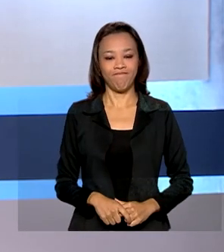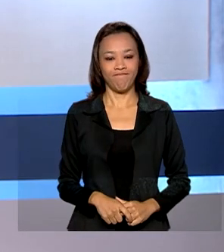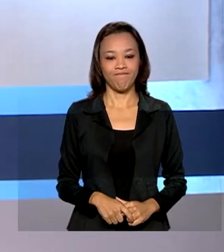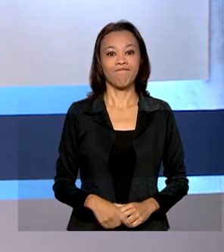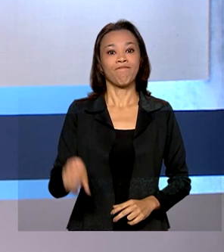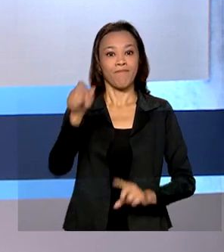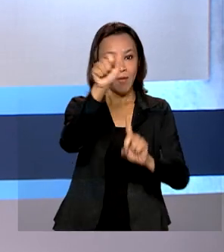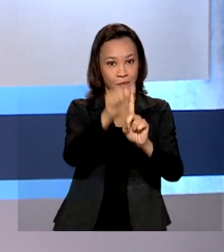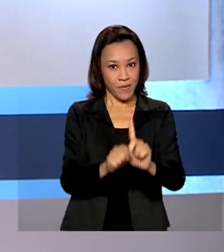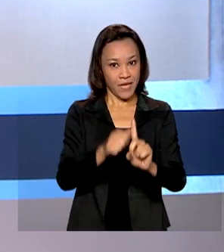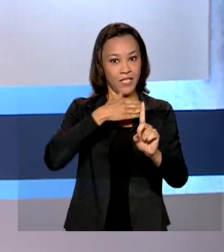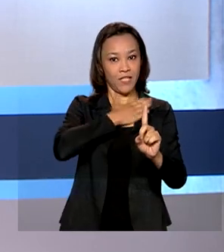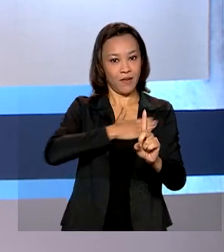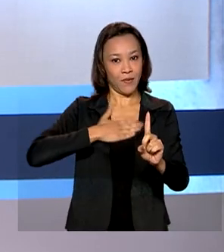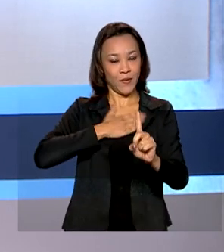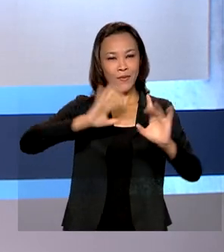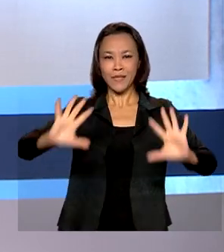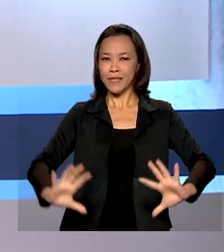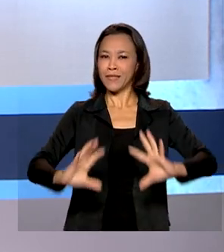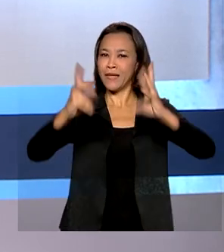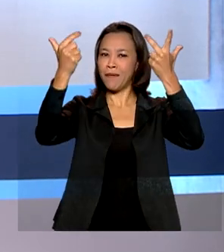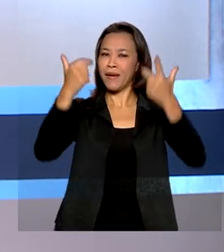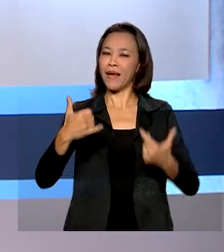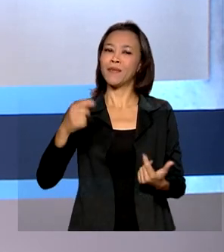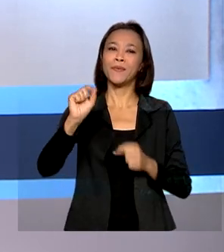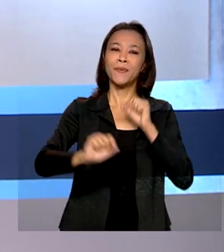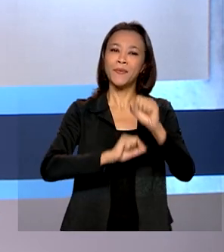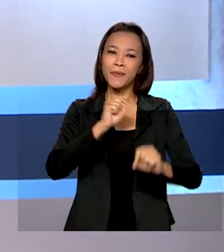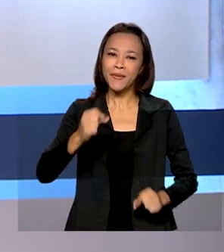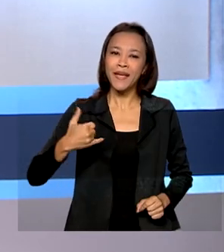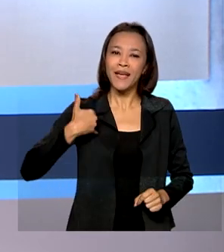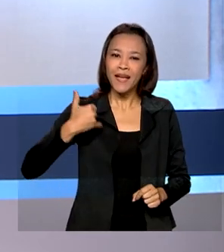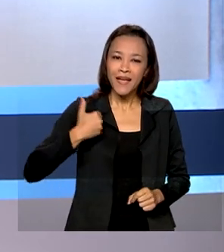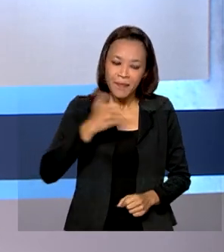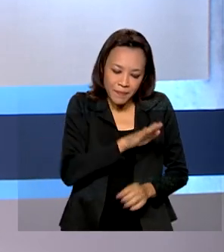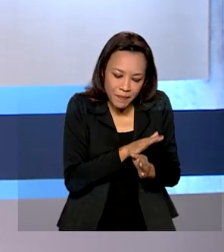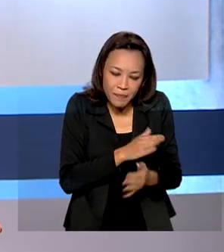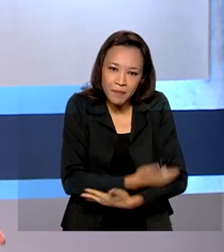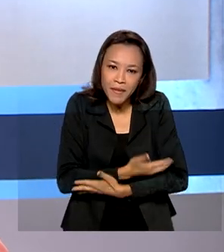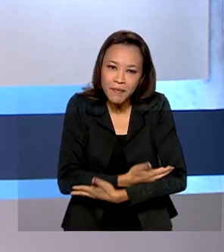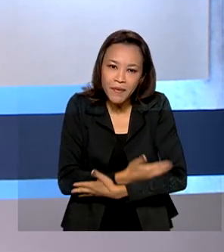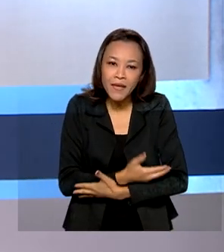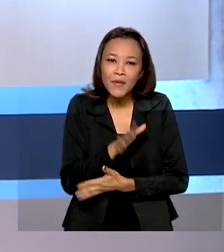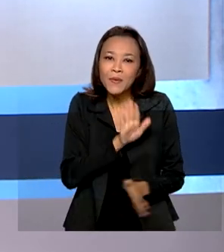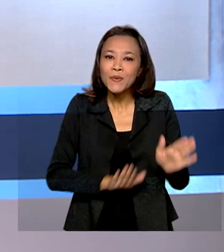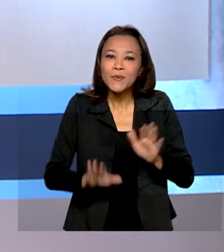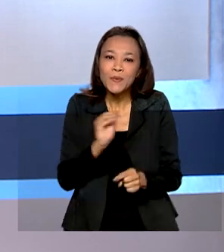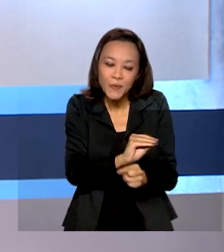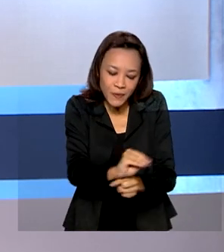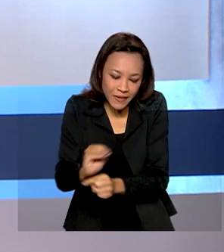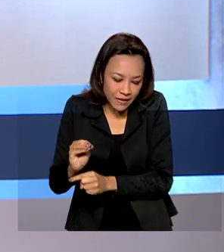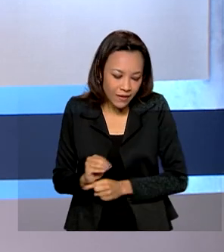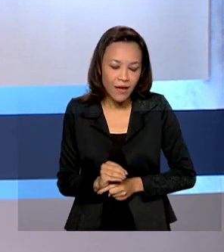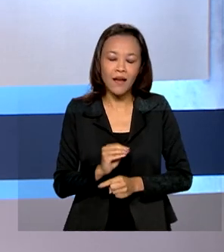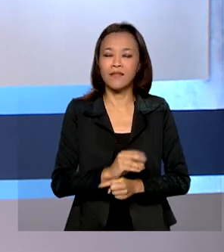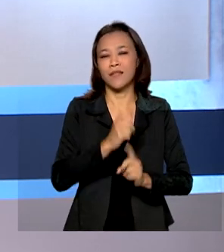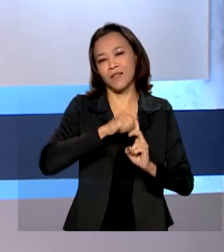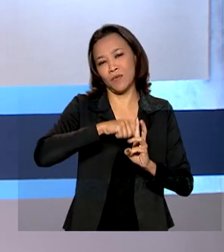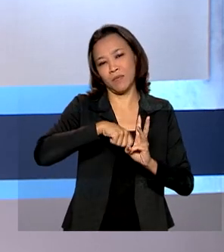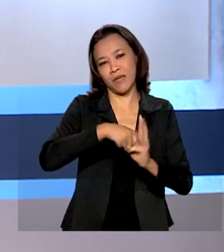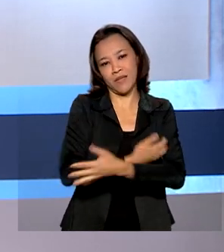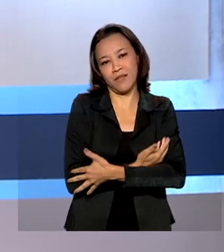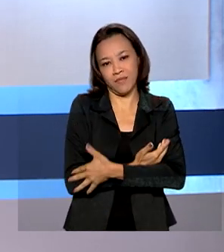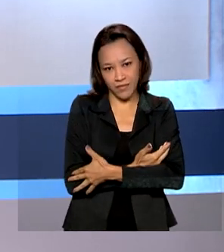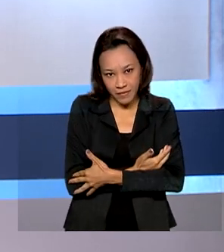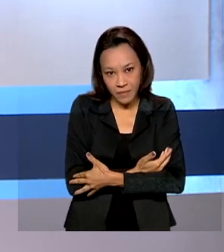Em agosto é celebrado o mês da primeira infância e a importância dos cuidados com as crianças desde os primeiros meses de